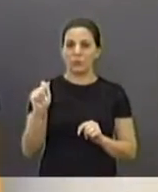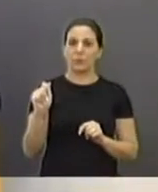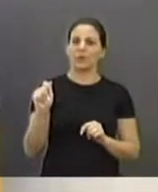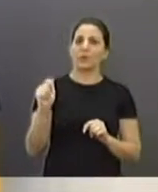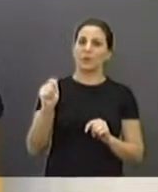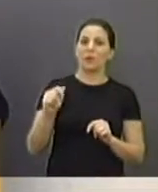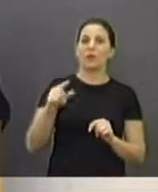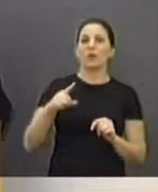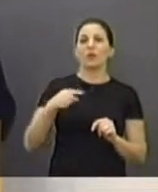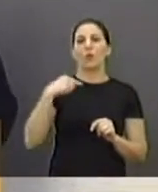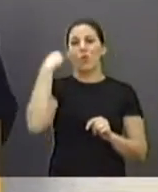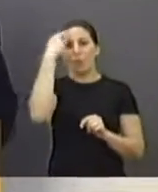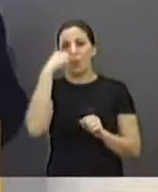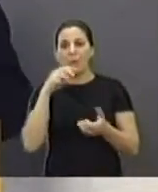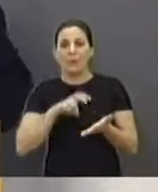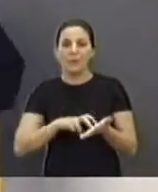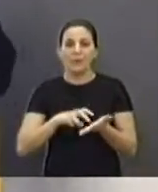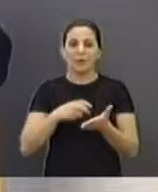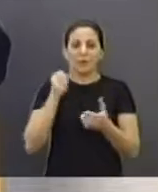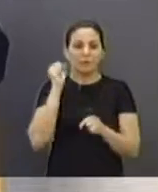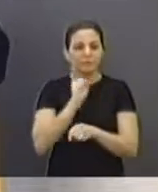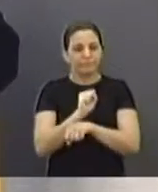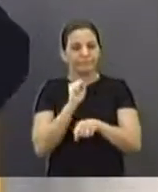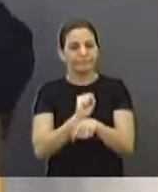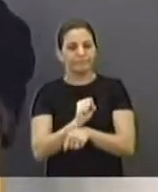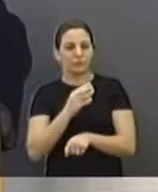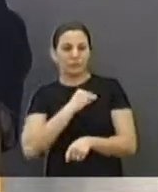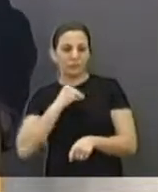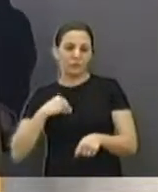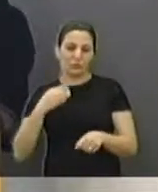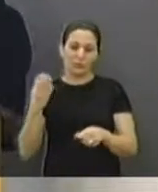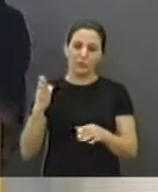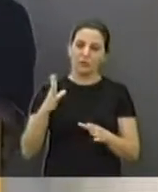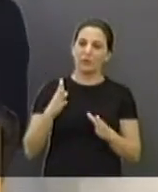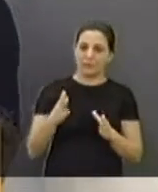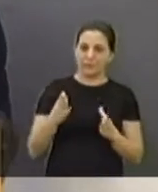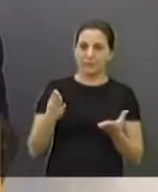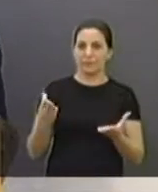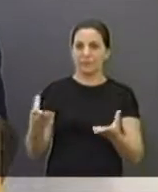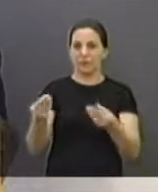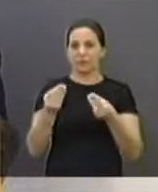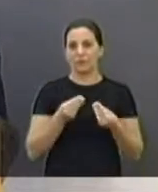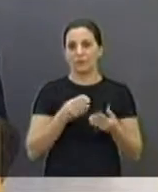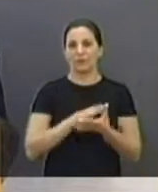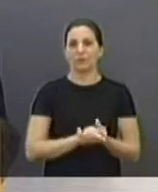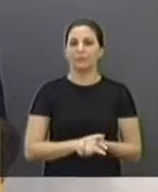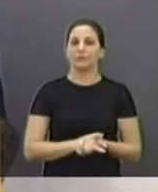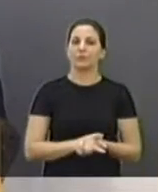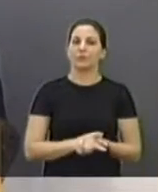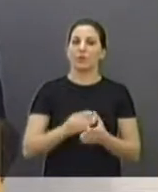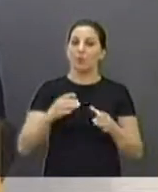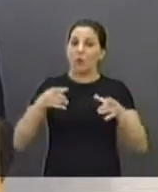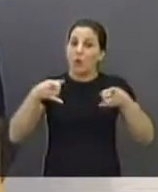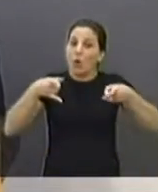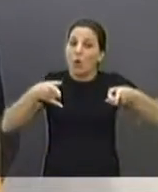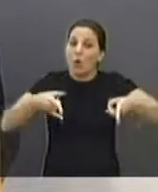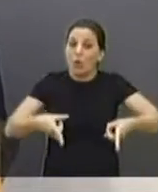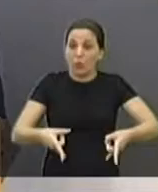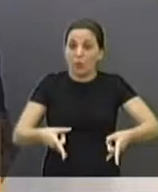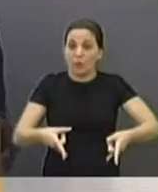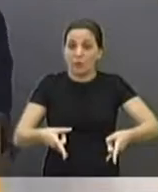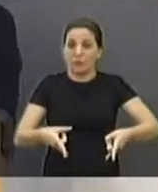sair o resultado dos exames. Uma outra coisa que nós falamos também é em relação a leitos. Eu acho que a Beneficência